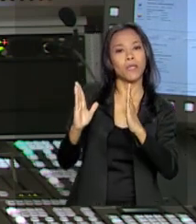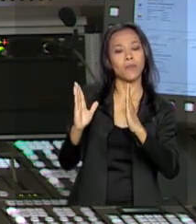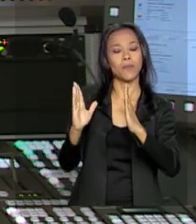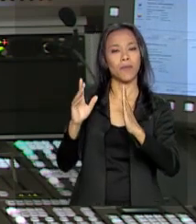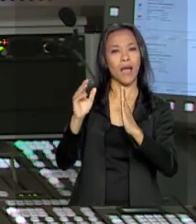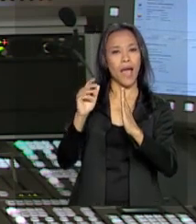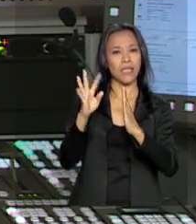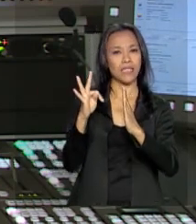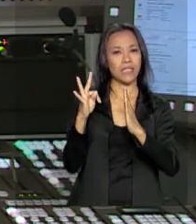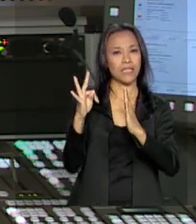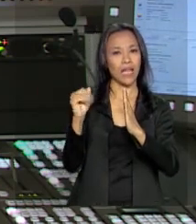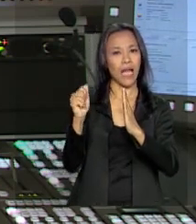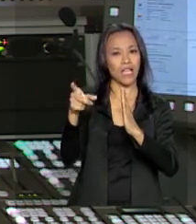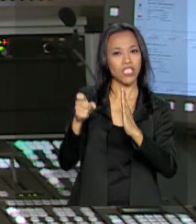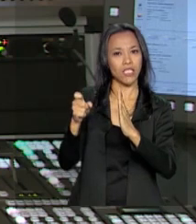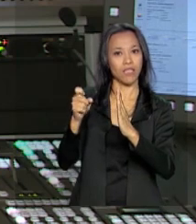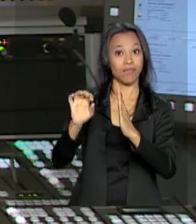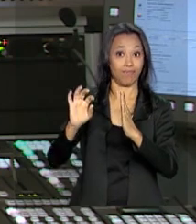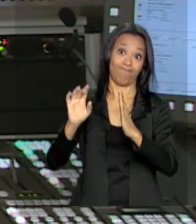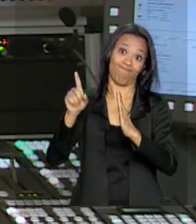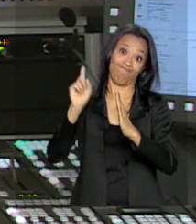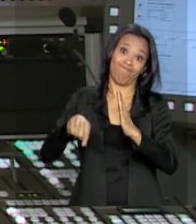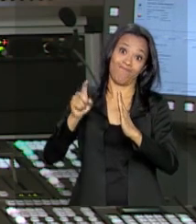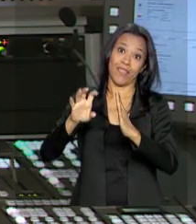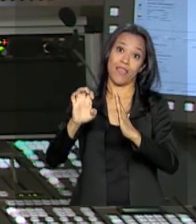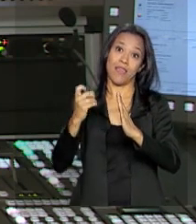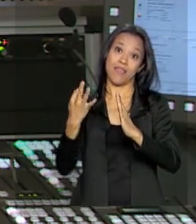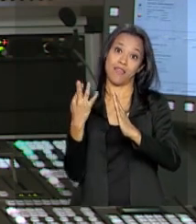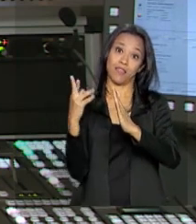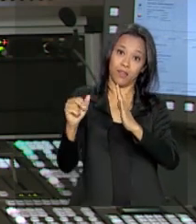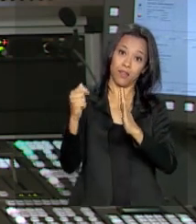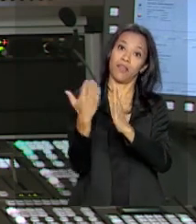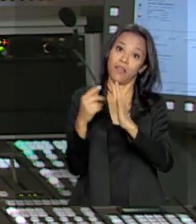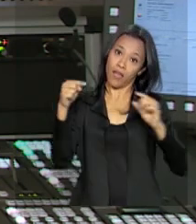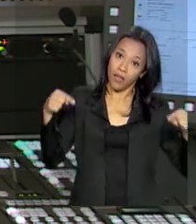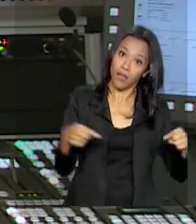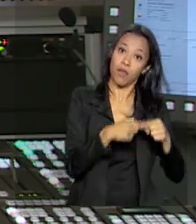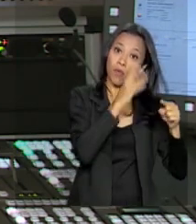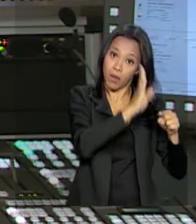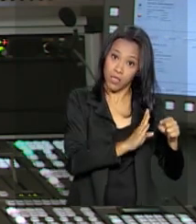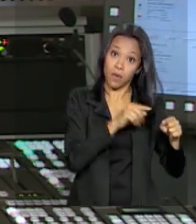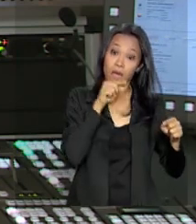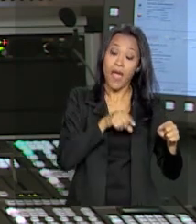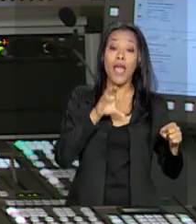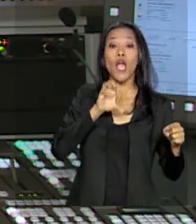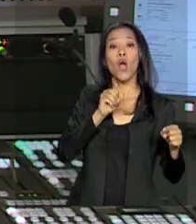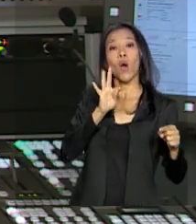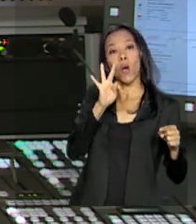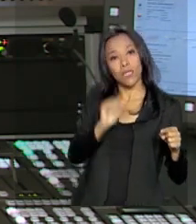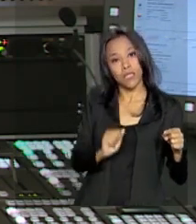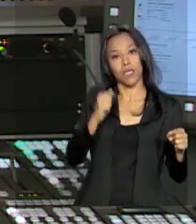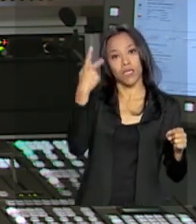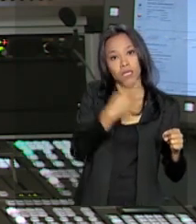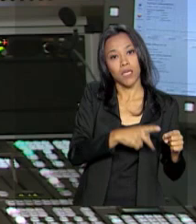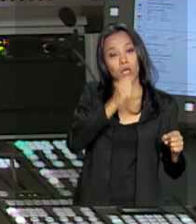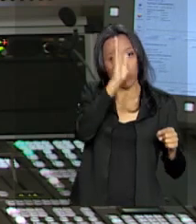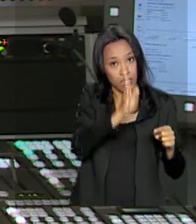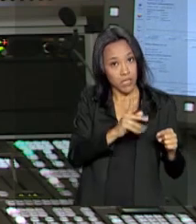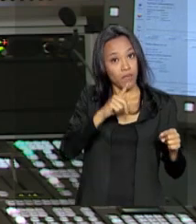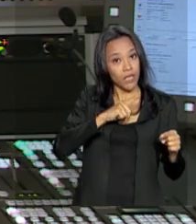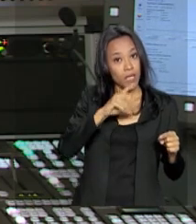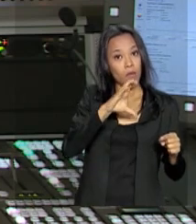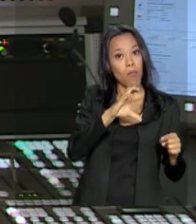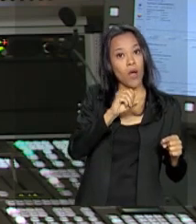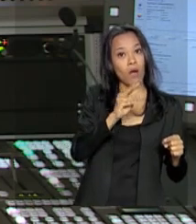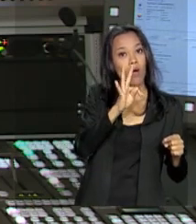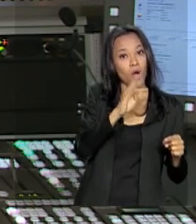começaram a valer também para o Brasil. No caso do Brasil, são cotas. O Brasil vai ter uma cota de